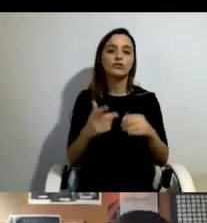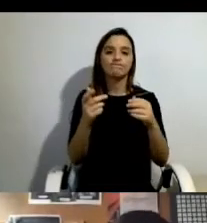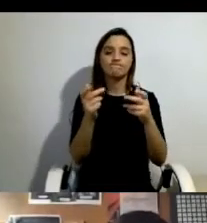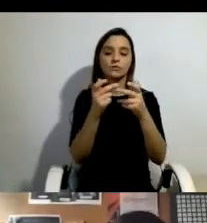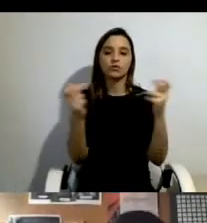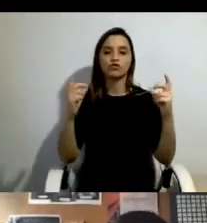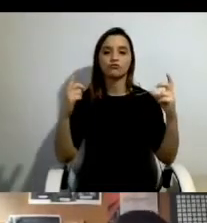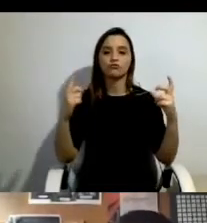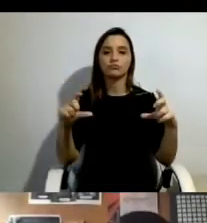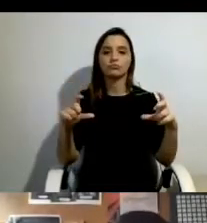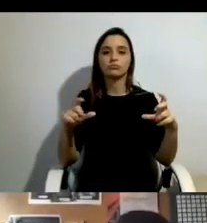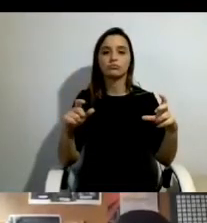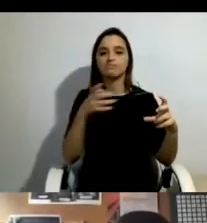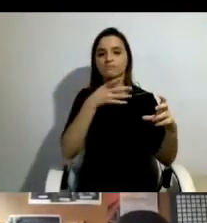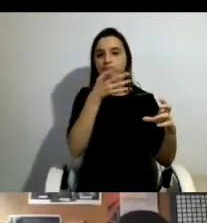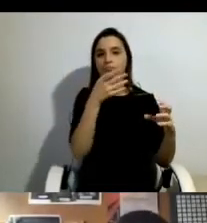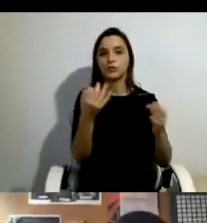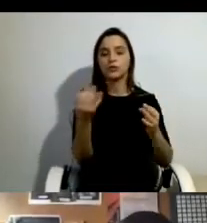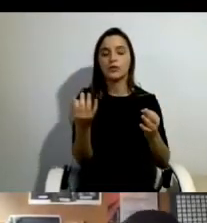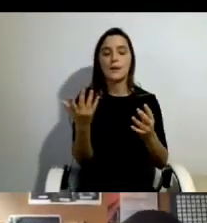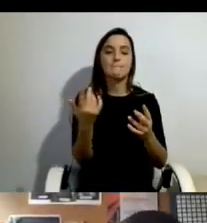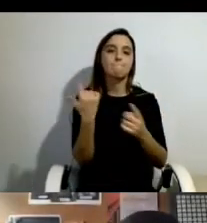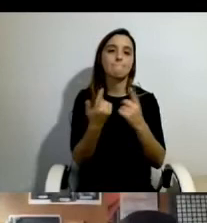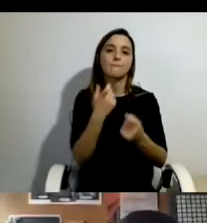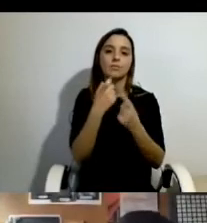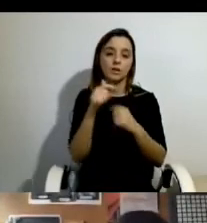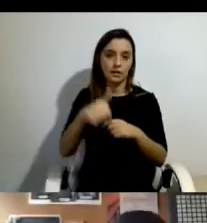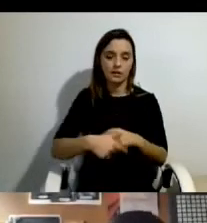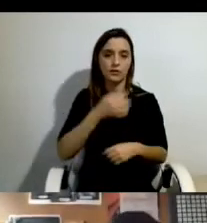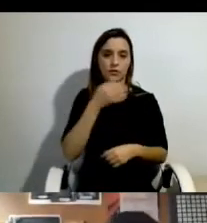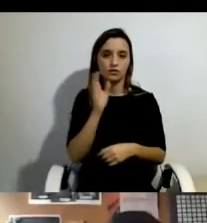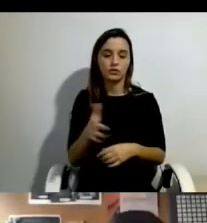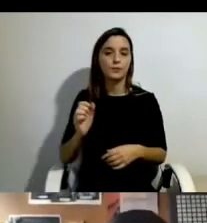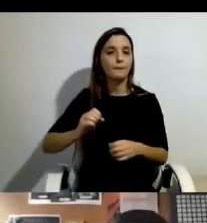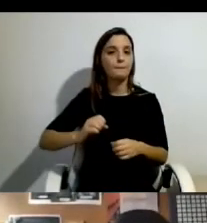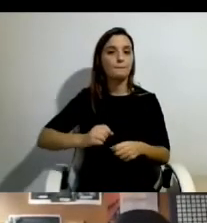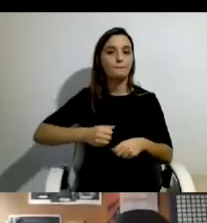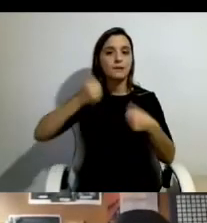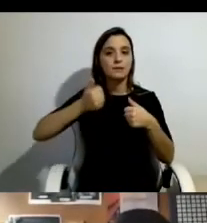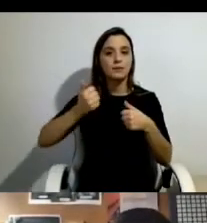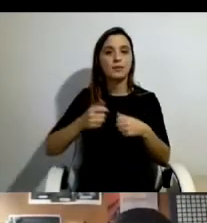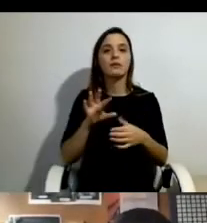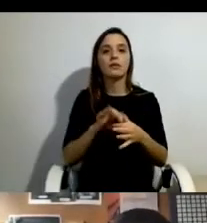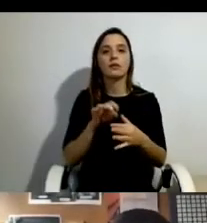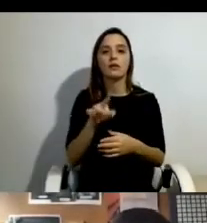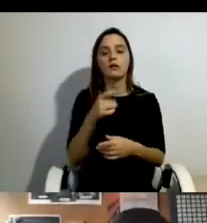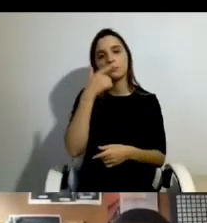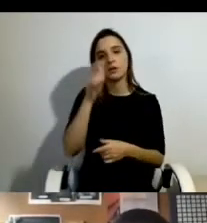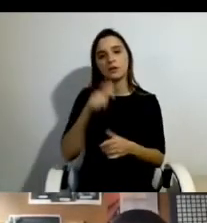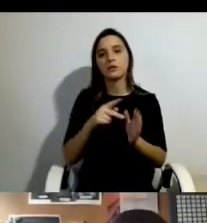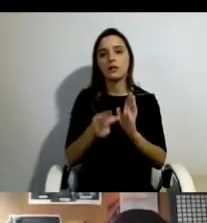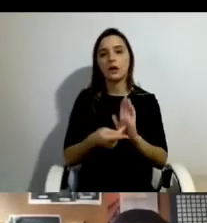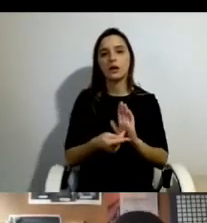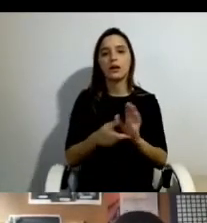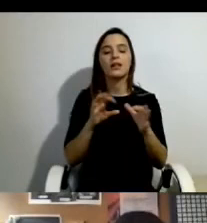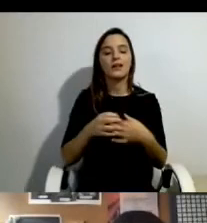mostram algumas das questões que também já foram aqui faladas, nomeadamente aqui este primeiro de uma técnica relativamente à questão da